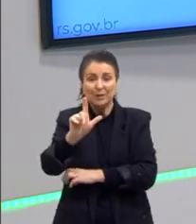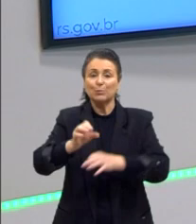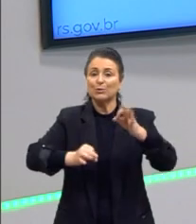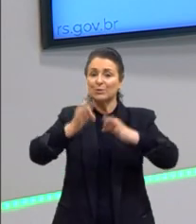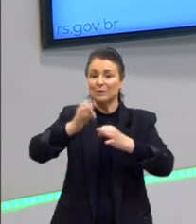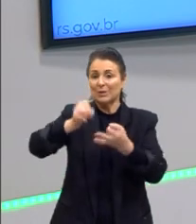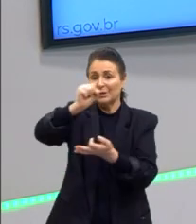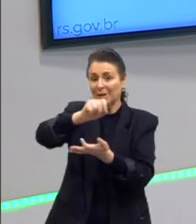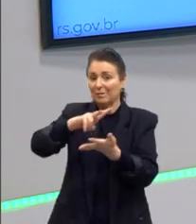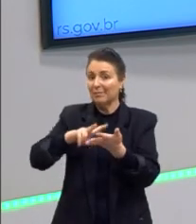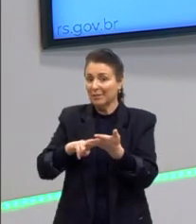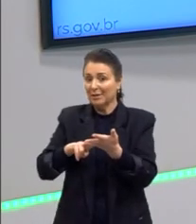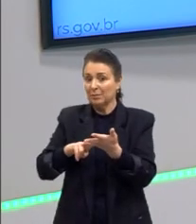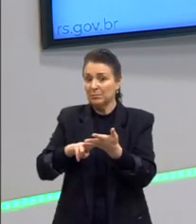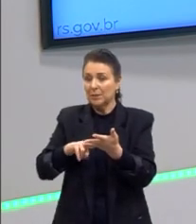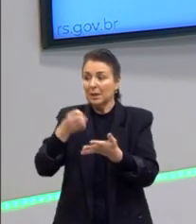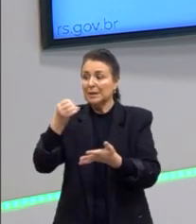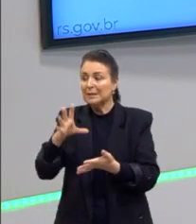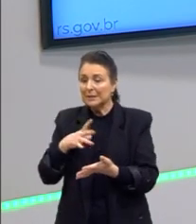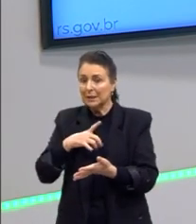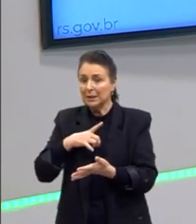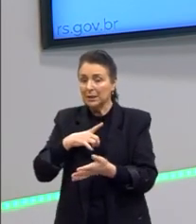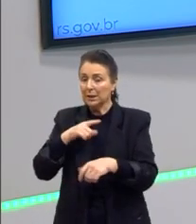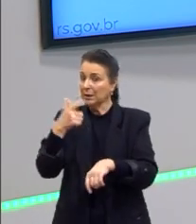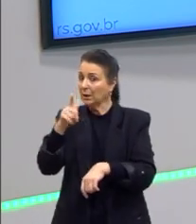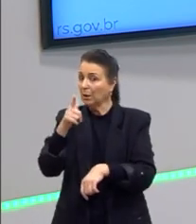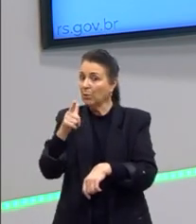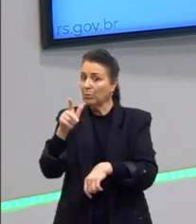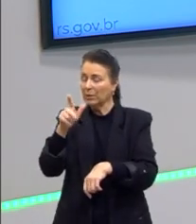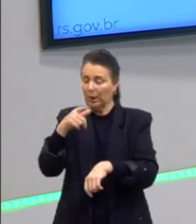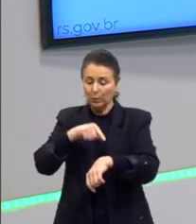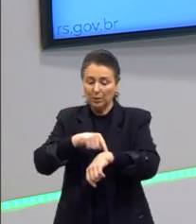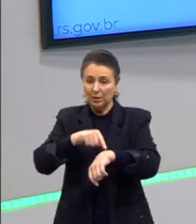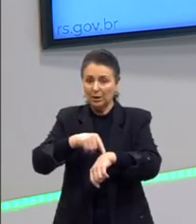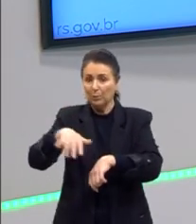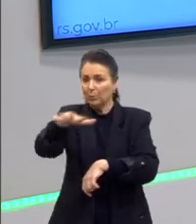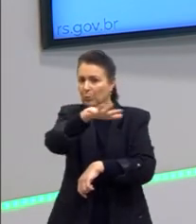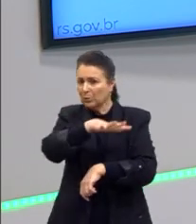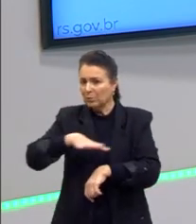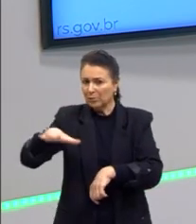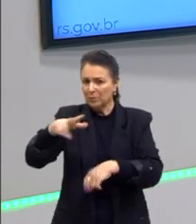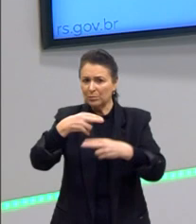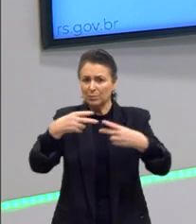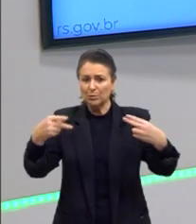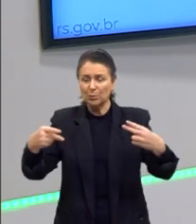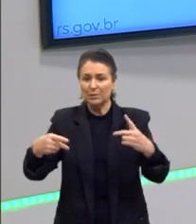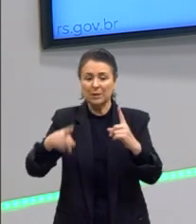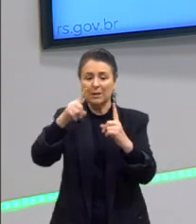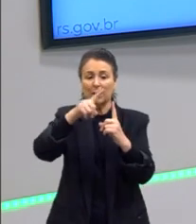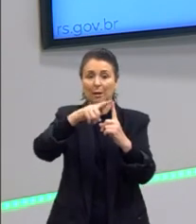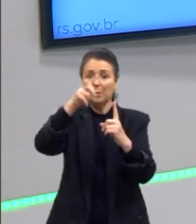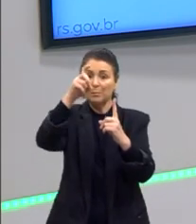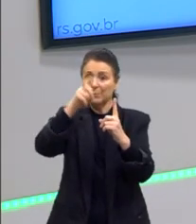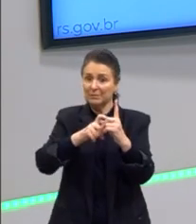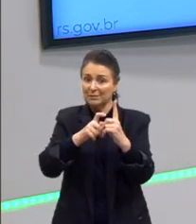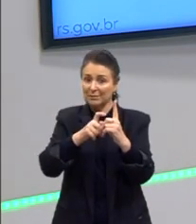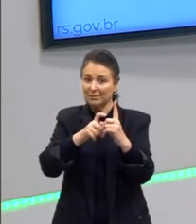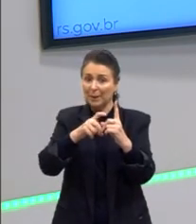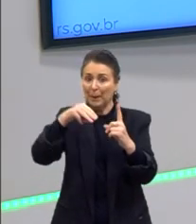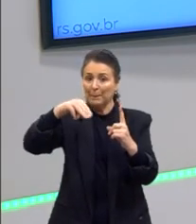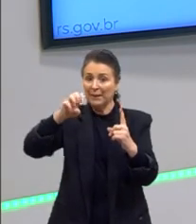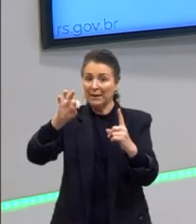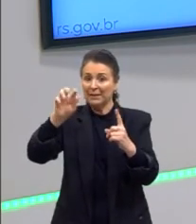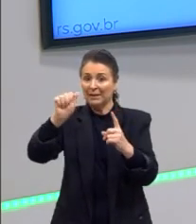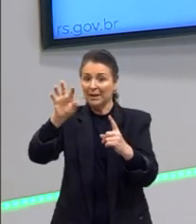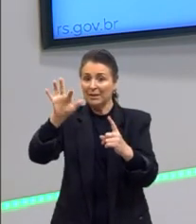Todas aquelas coisas que não passam pelo tempo e do espaço, que são as coisas metafísicas, elas podem até